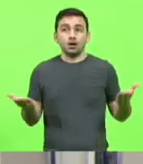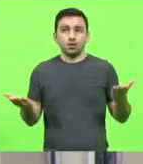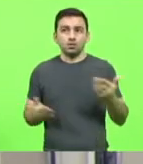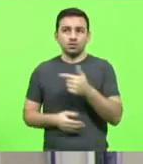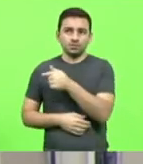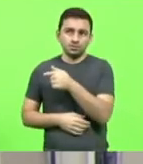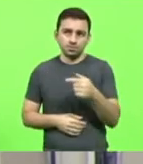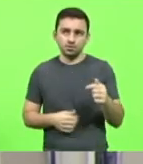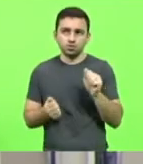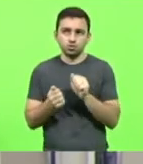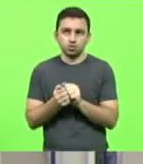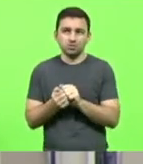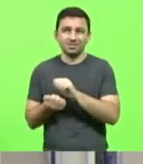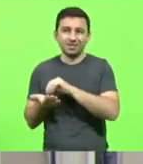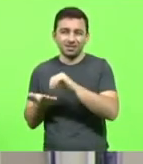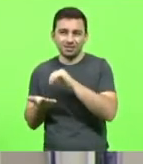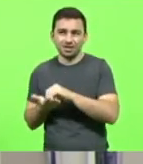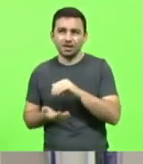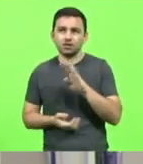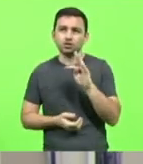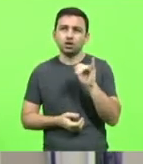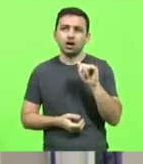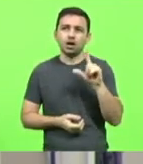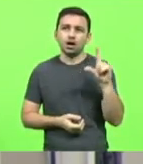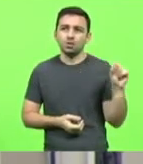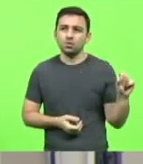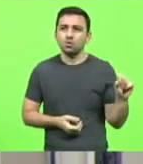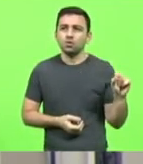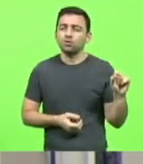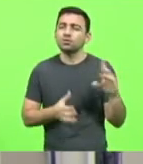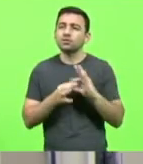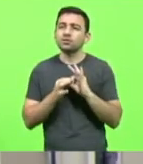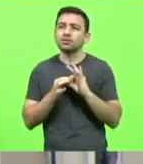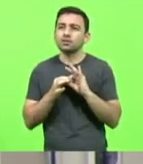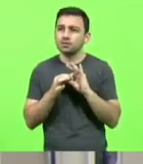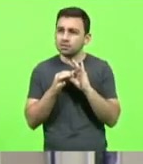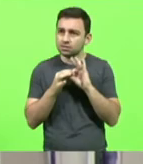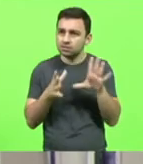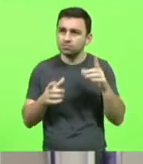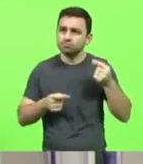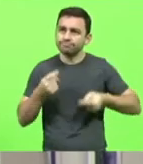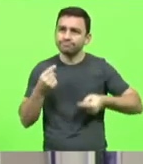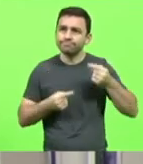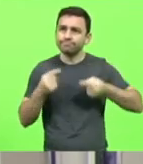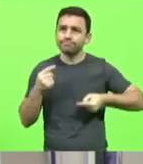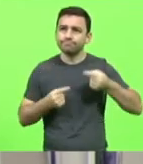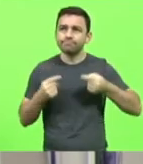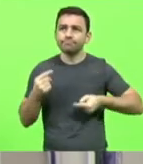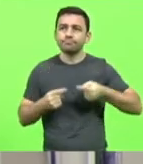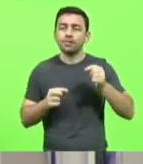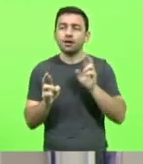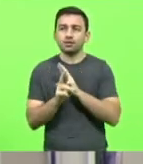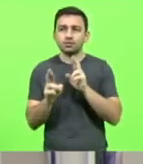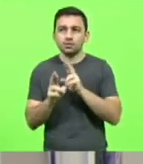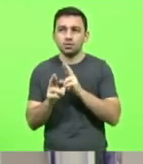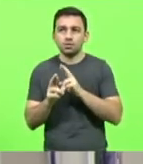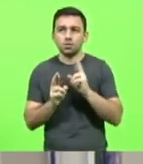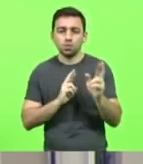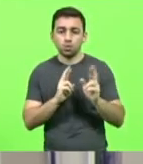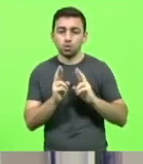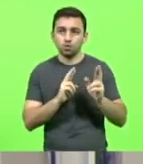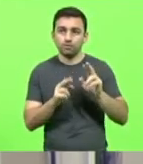juntamente com o secretário Tiago Vieira, liberando discussões com relação à rodovia da